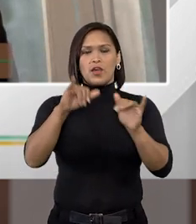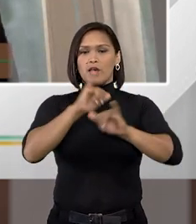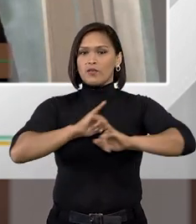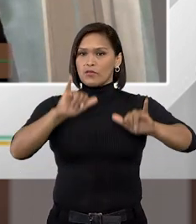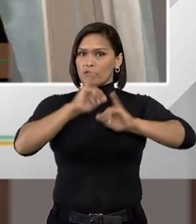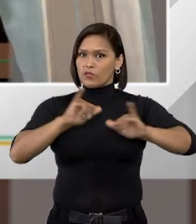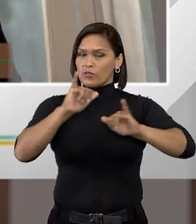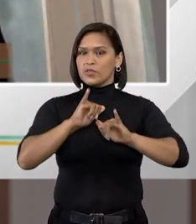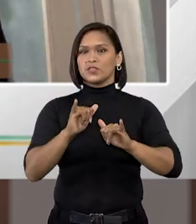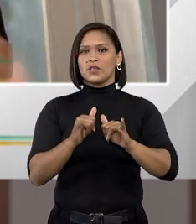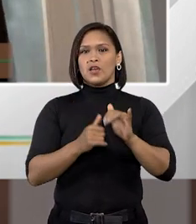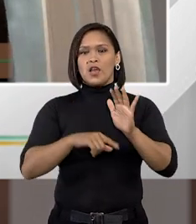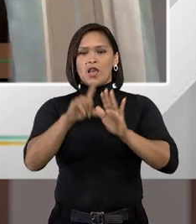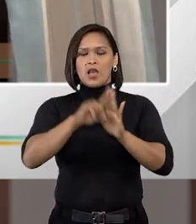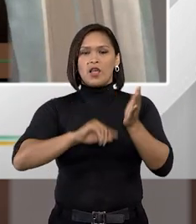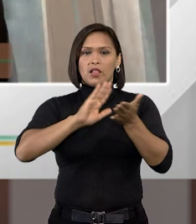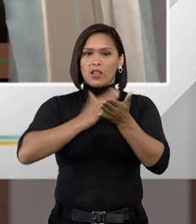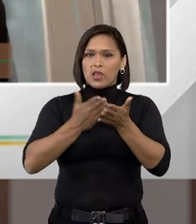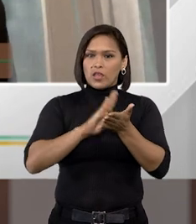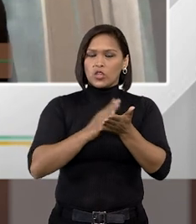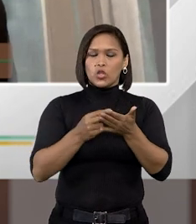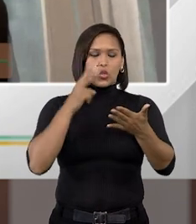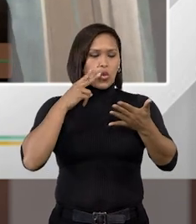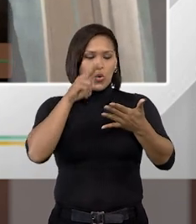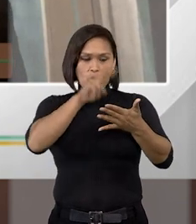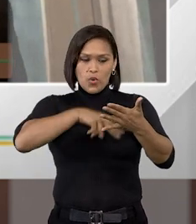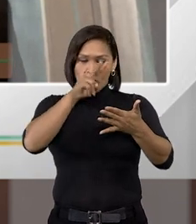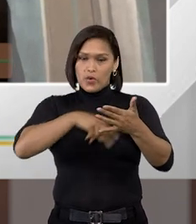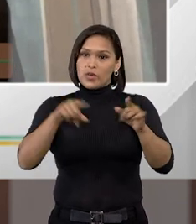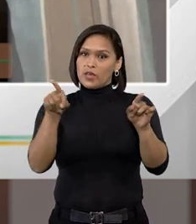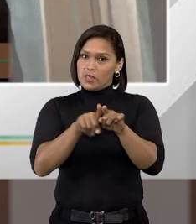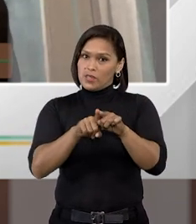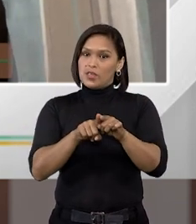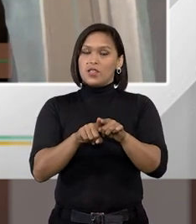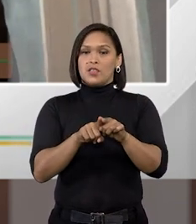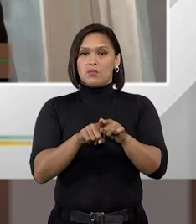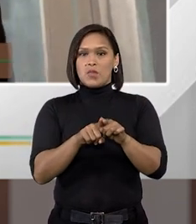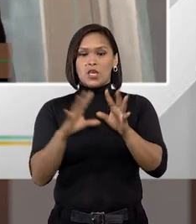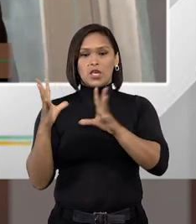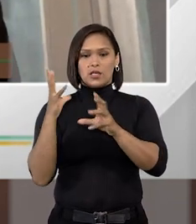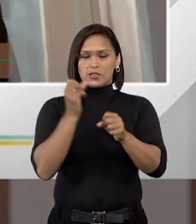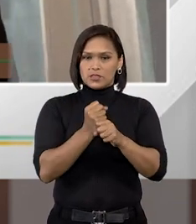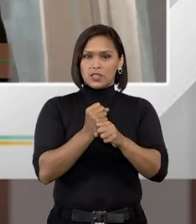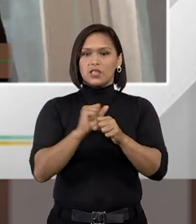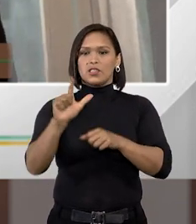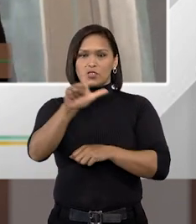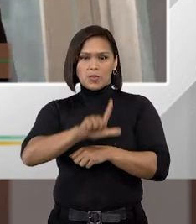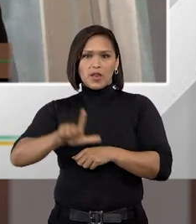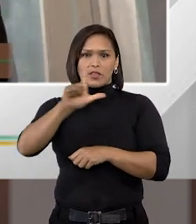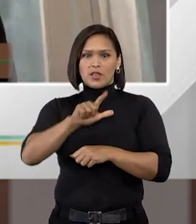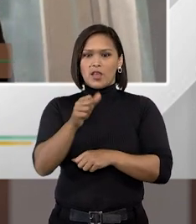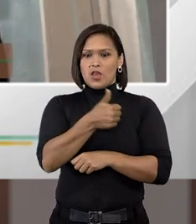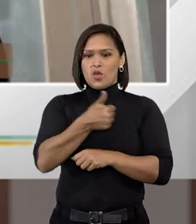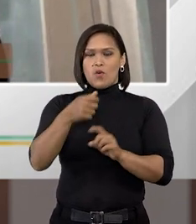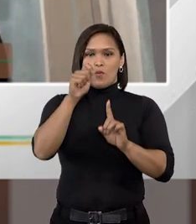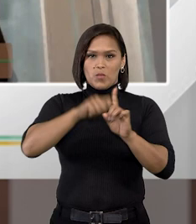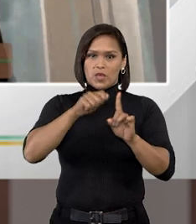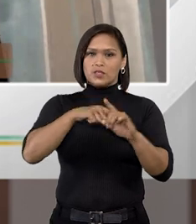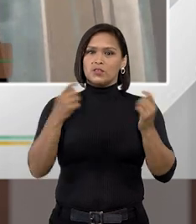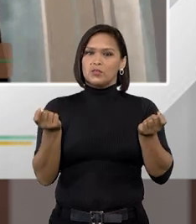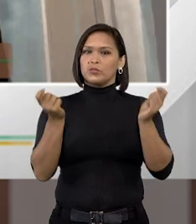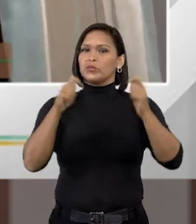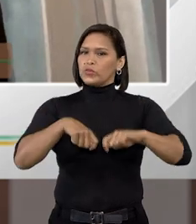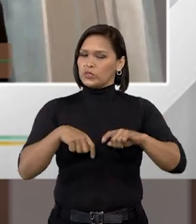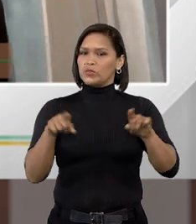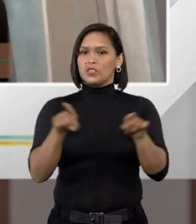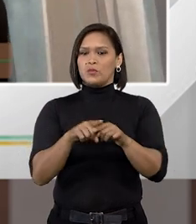informação da remissão pela leitura de livros a leitura de um livro e a síntese de uma obra literária durante um mês a possibilidade de